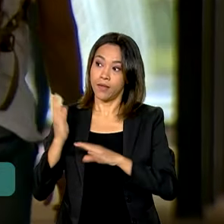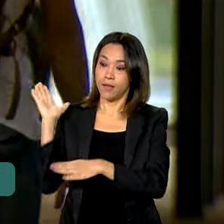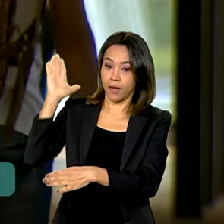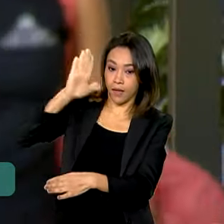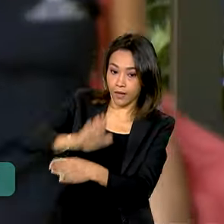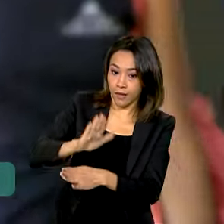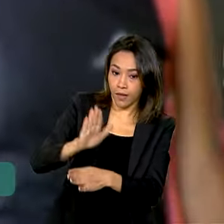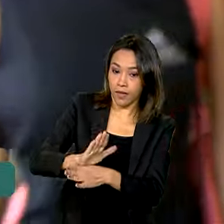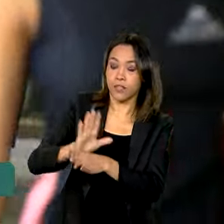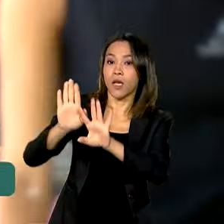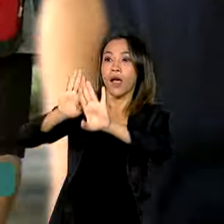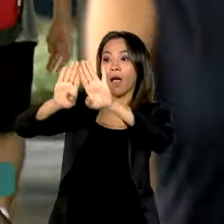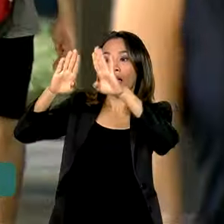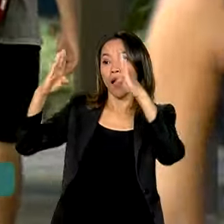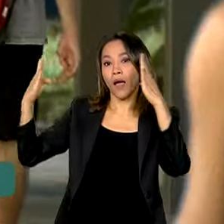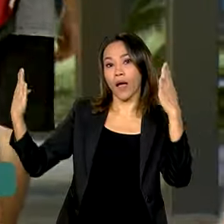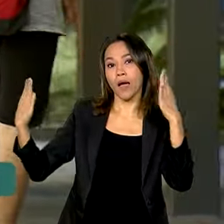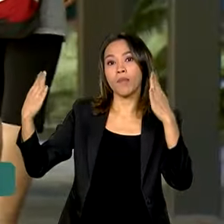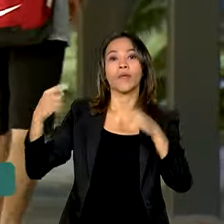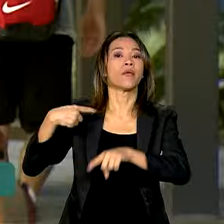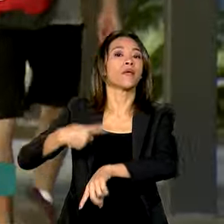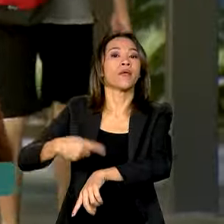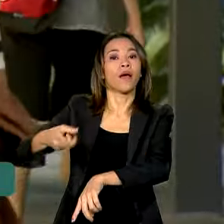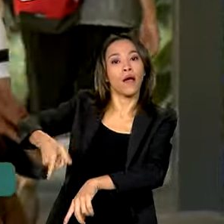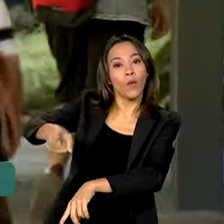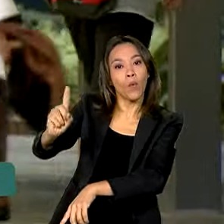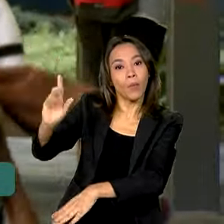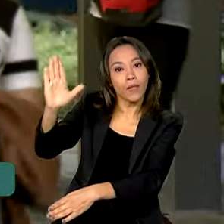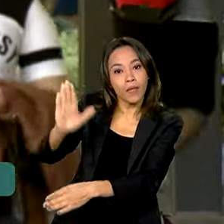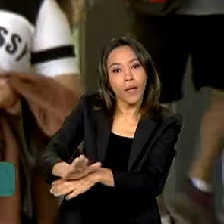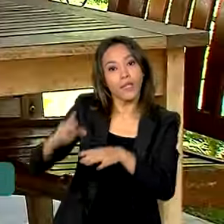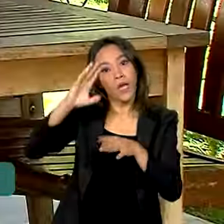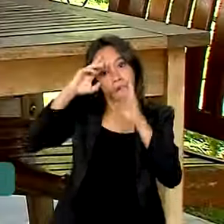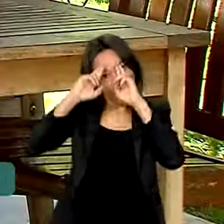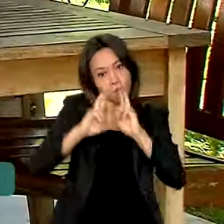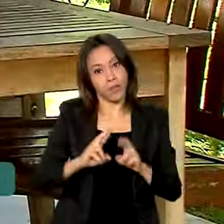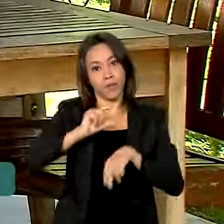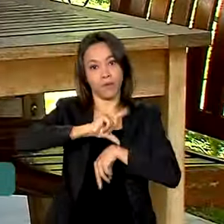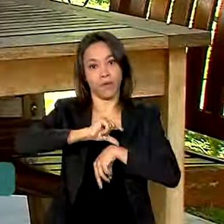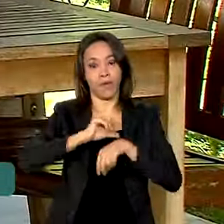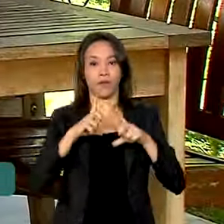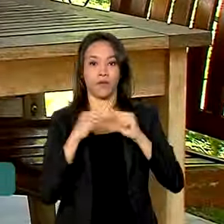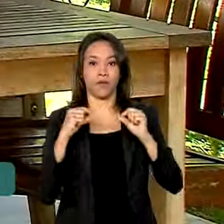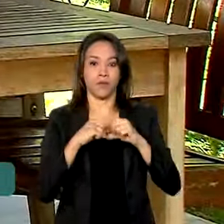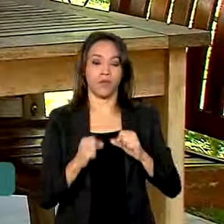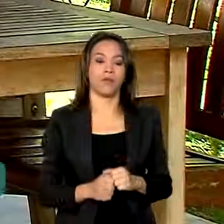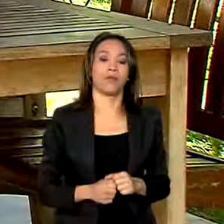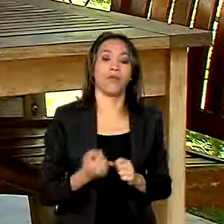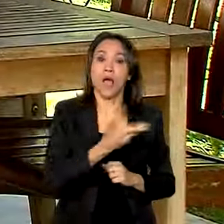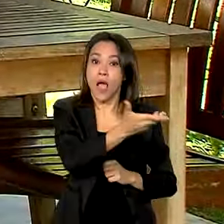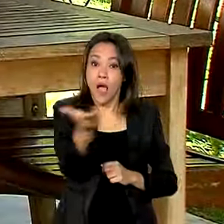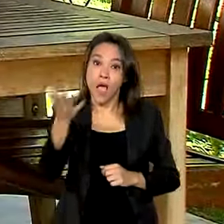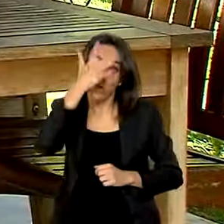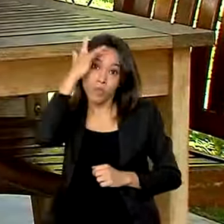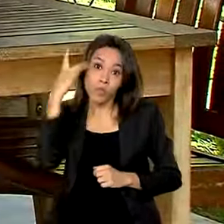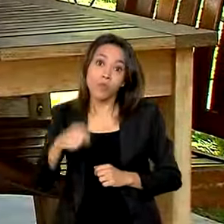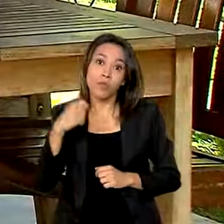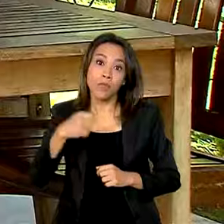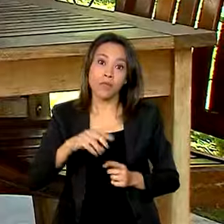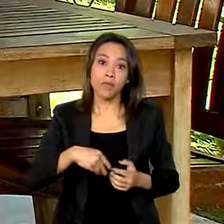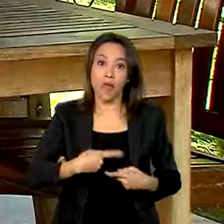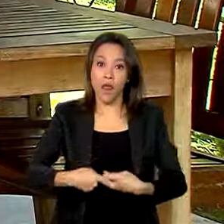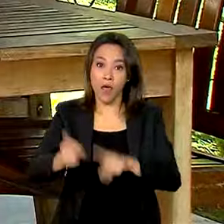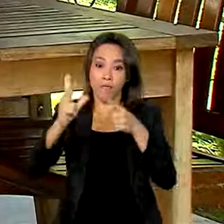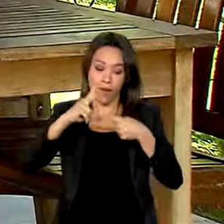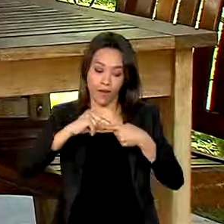portões abrirão às 13 horas, também horário de Brasília. Para fazer a prova, o candidato deverá levar uma caneta